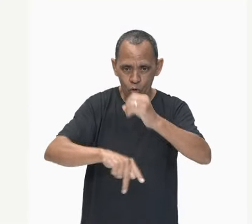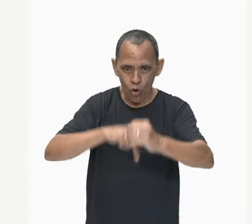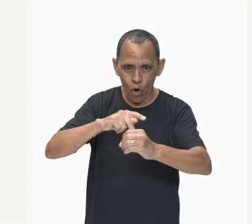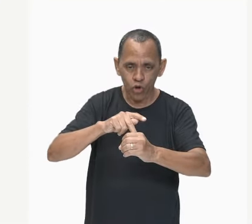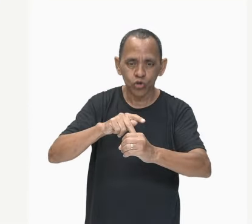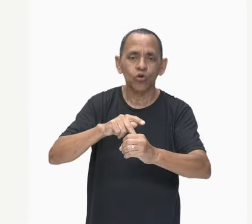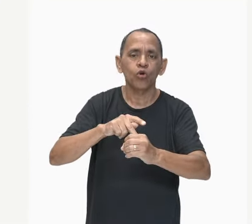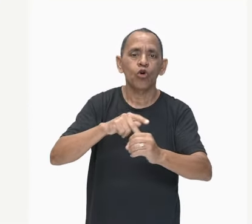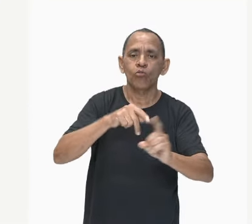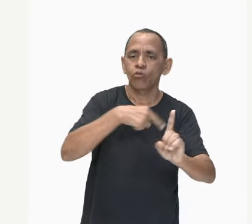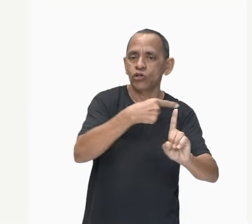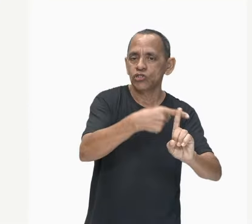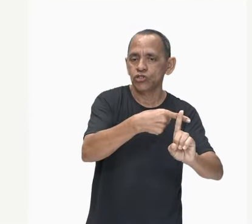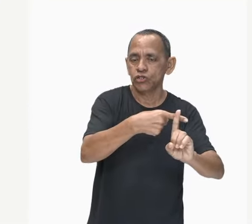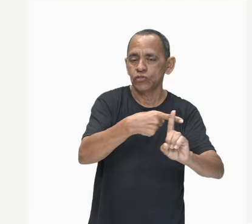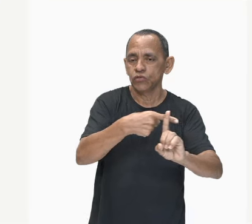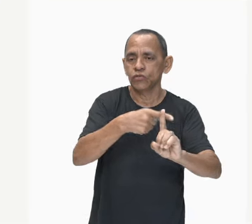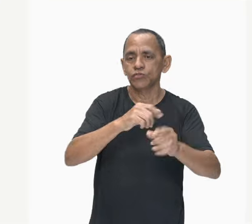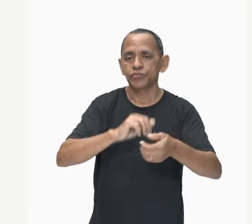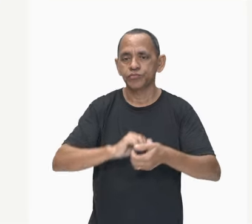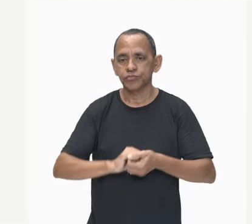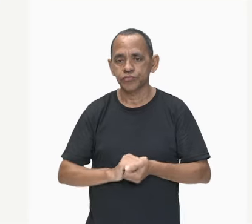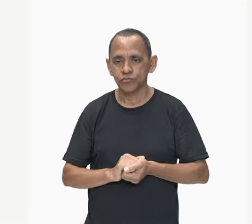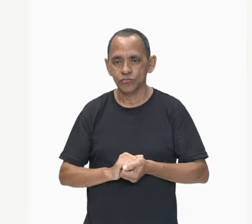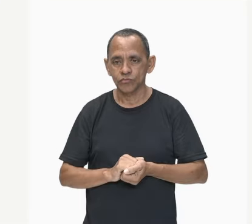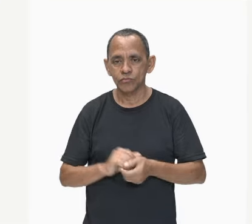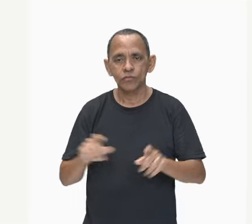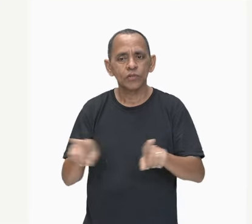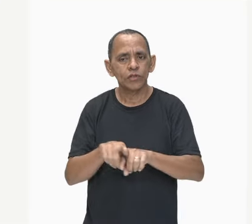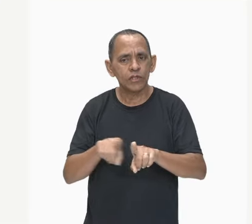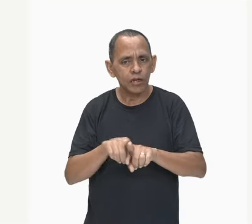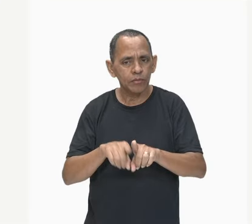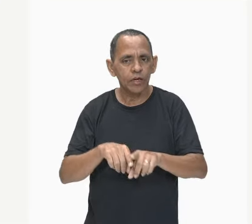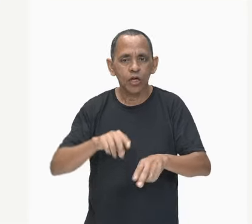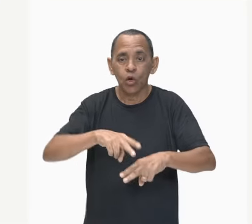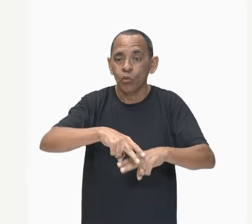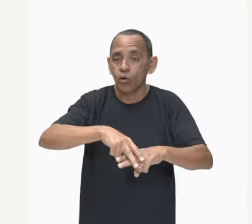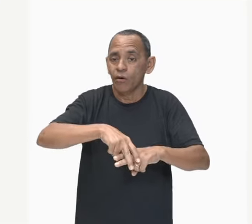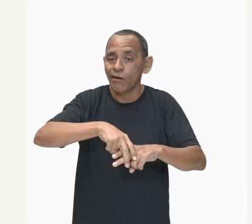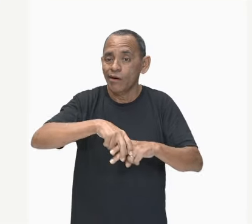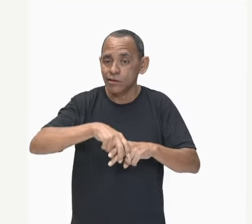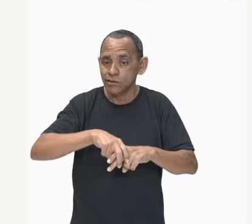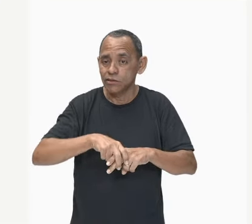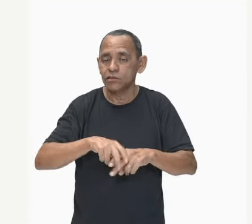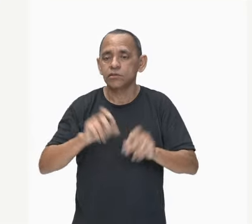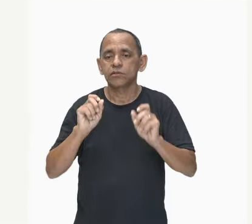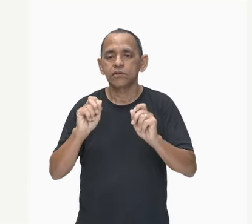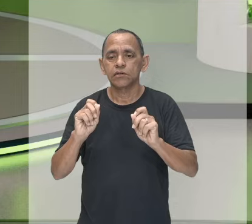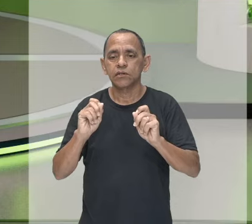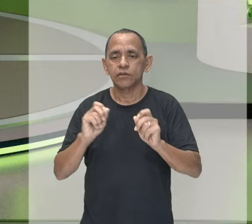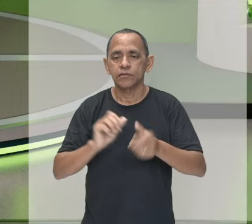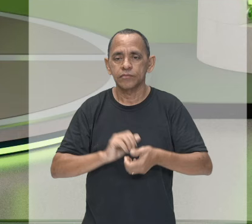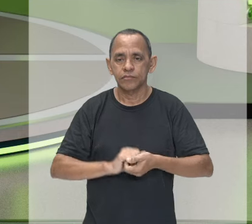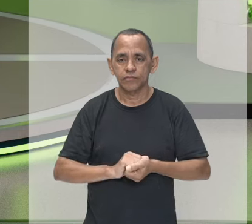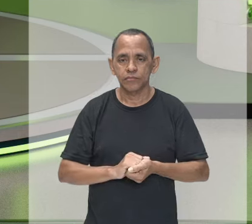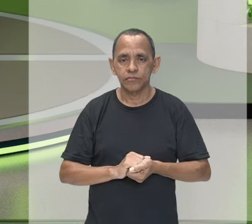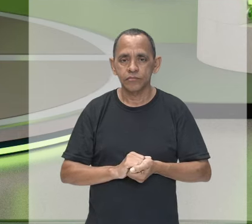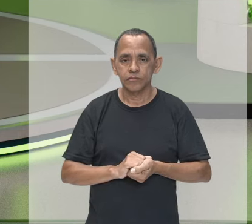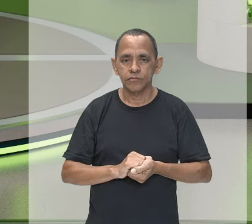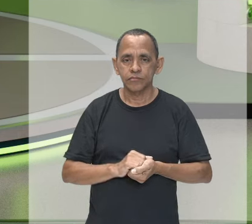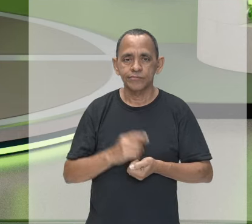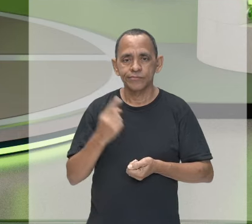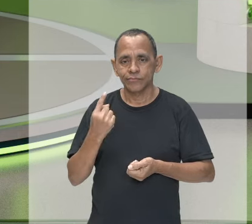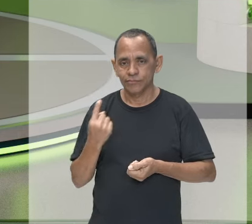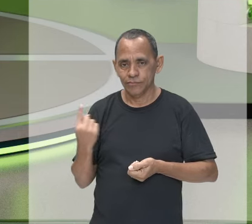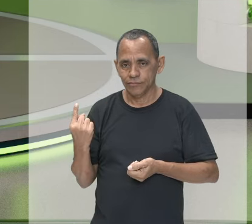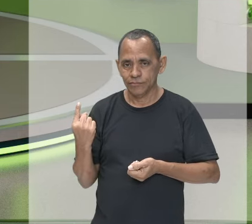ele também está eletrizado, porém, ele, você vai ver agora, vejam, o átomo, olha aqui,